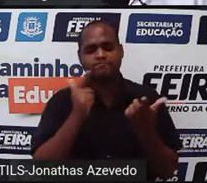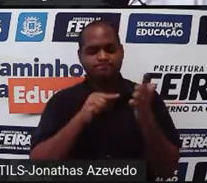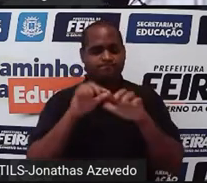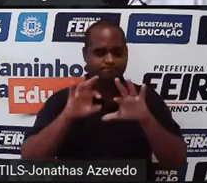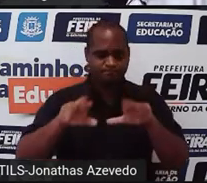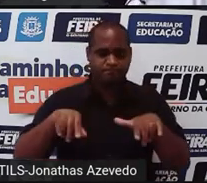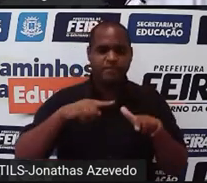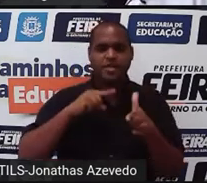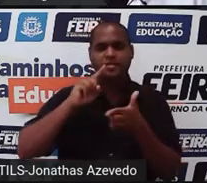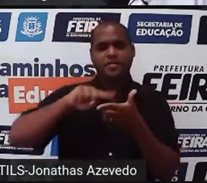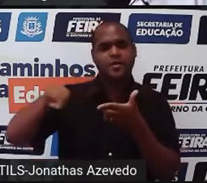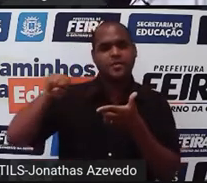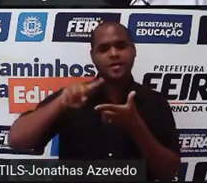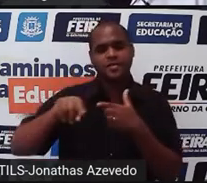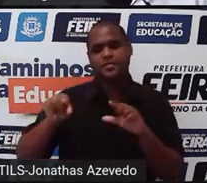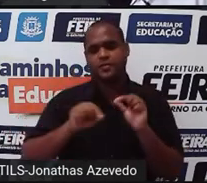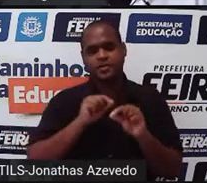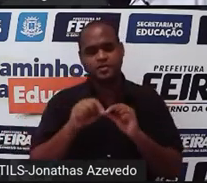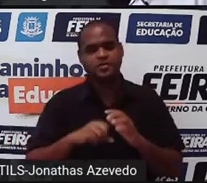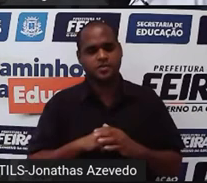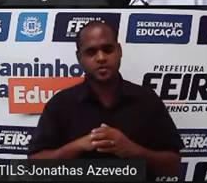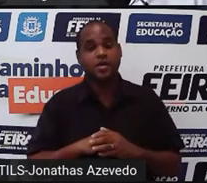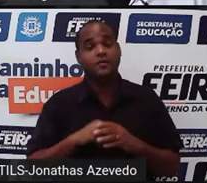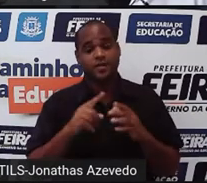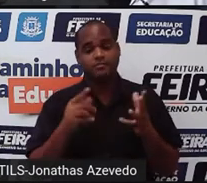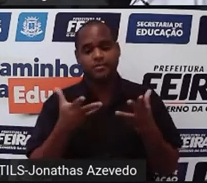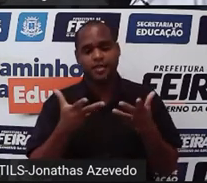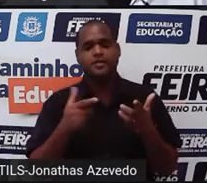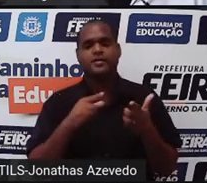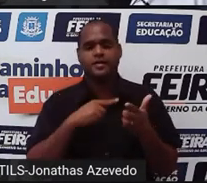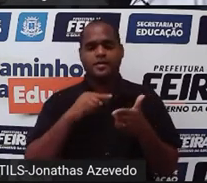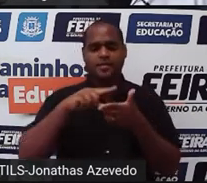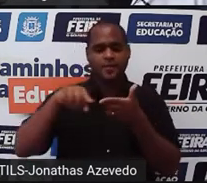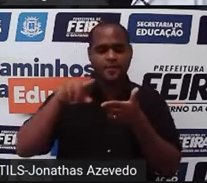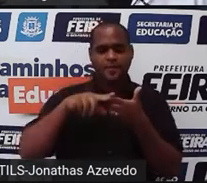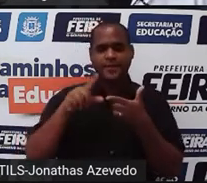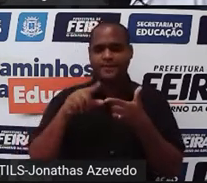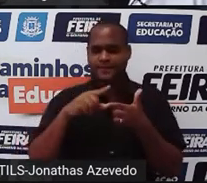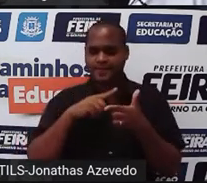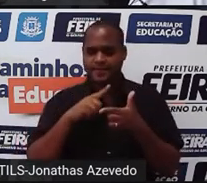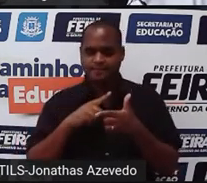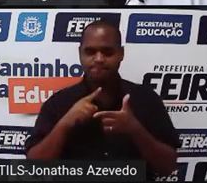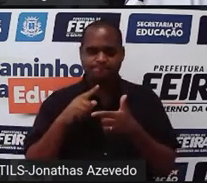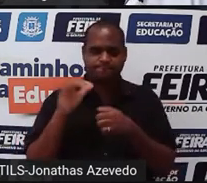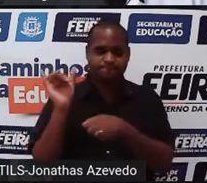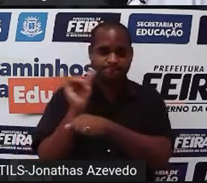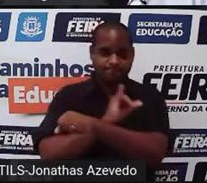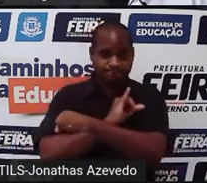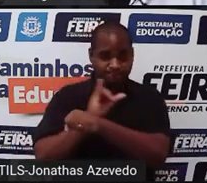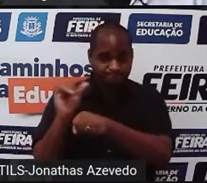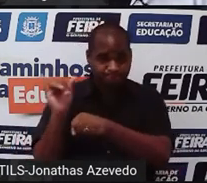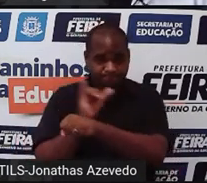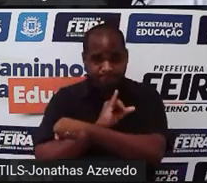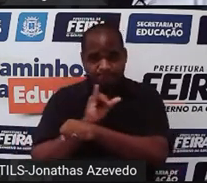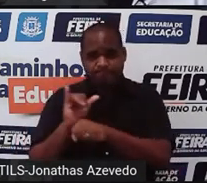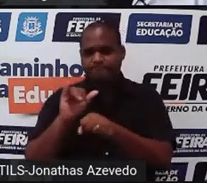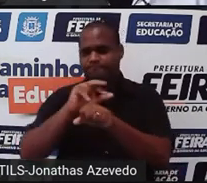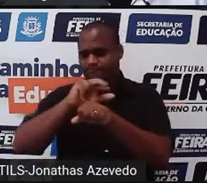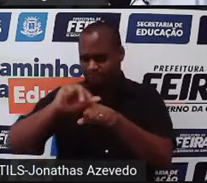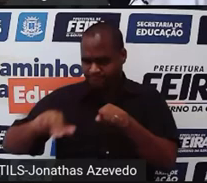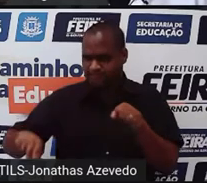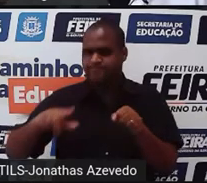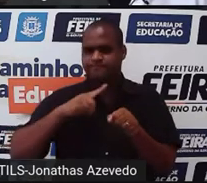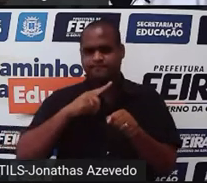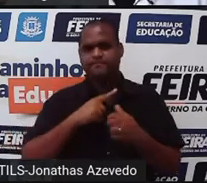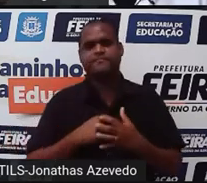esse problema. E aí, nesse como resolver o problema, você vai criar estratégia ou estratégias, pode ser mais